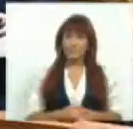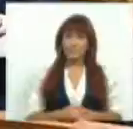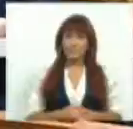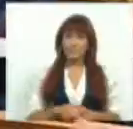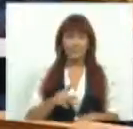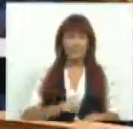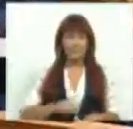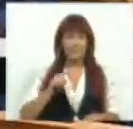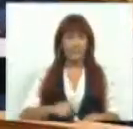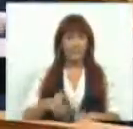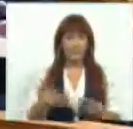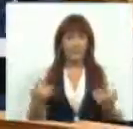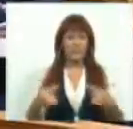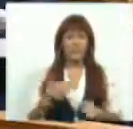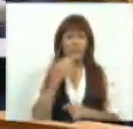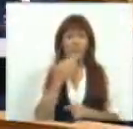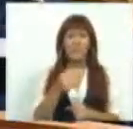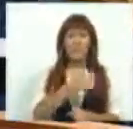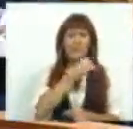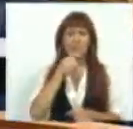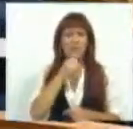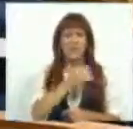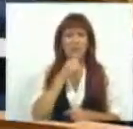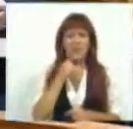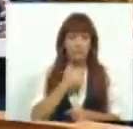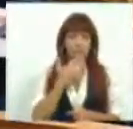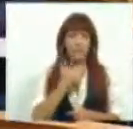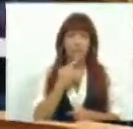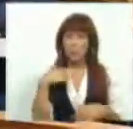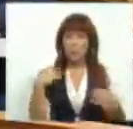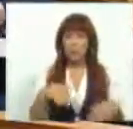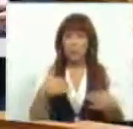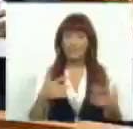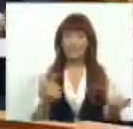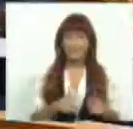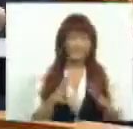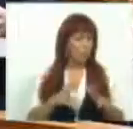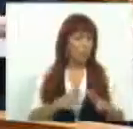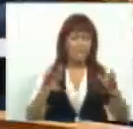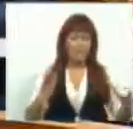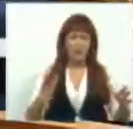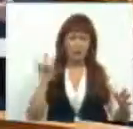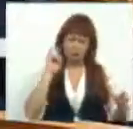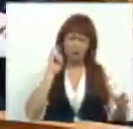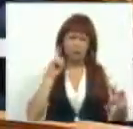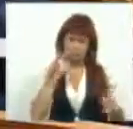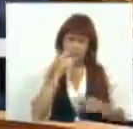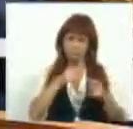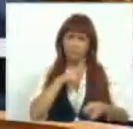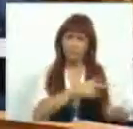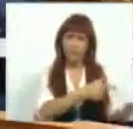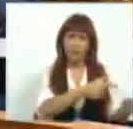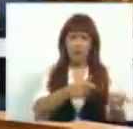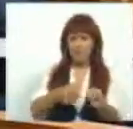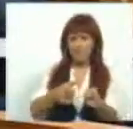No momento em que se pedem sacrifícios tremendos a uma parte considerável dos portugueses,